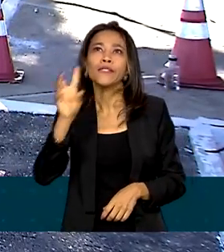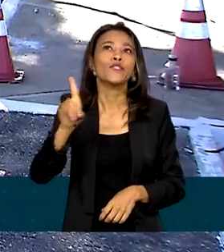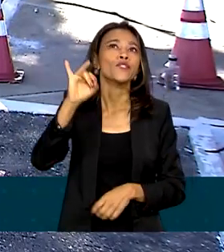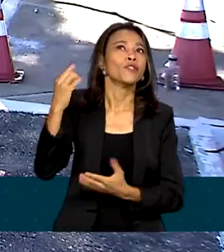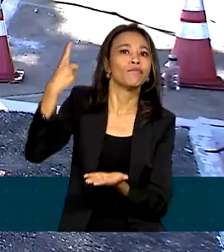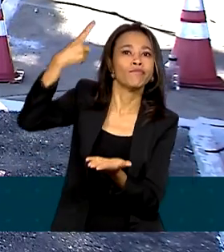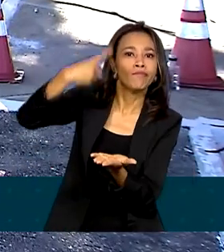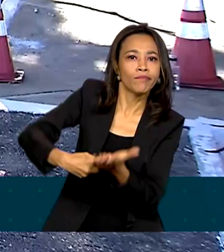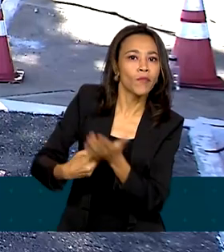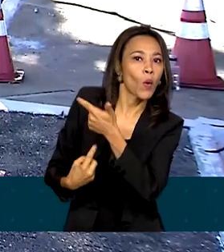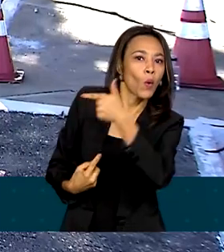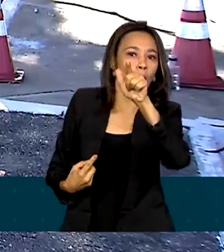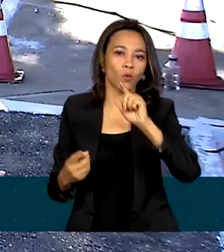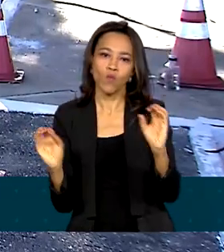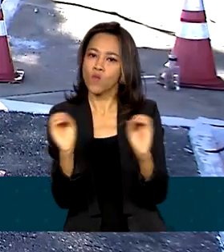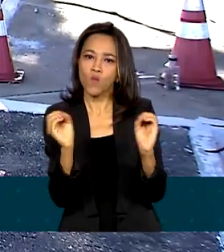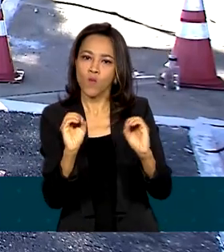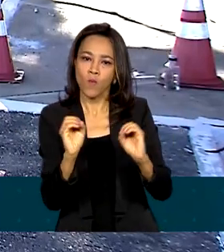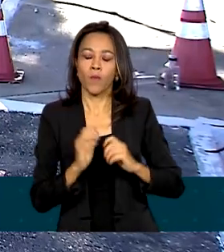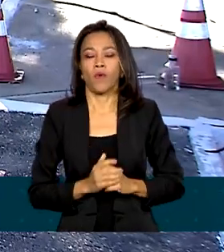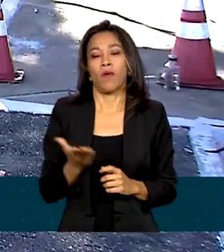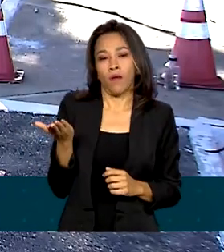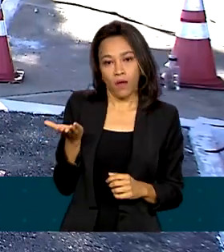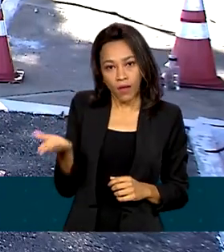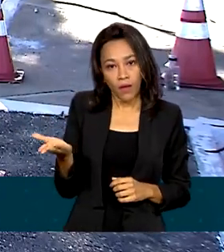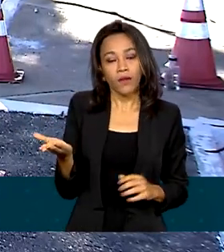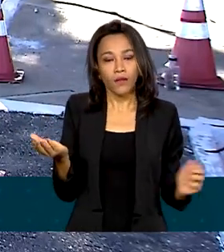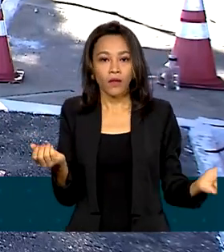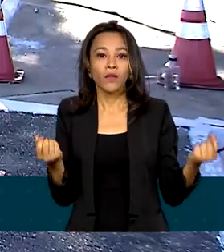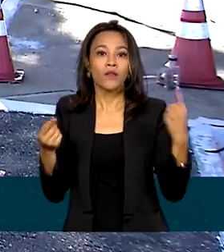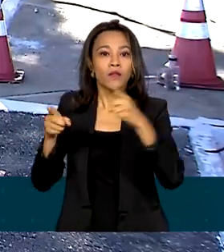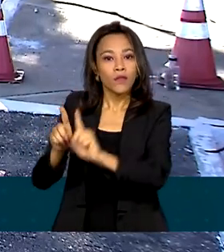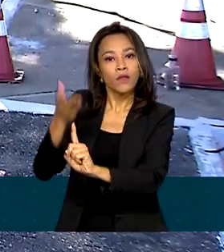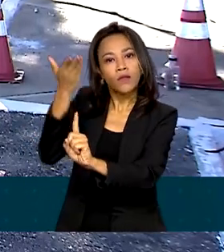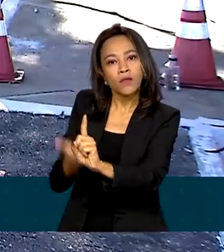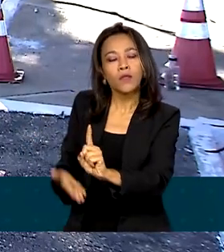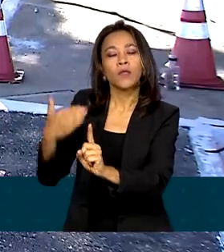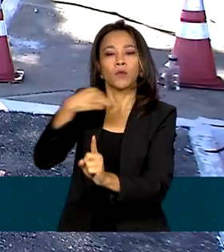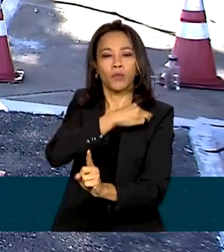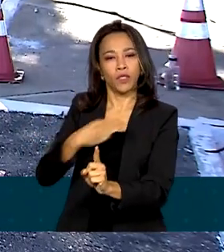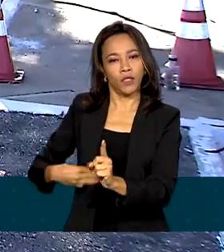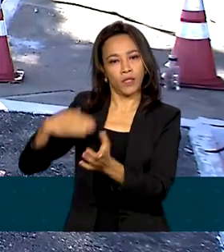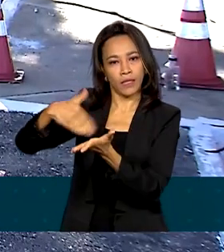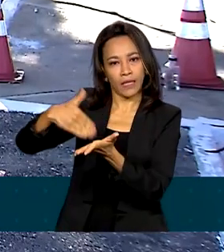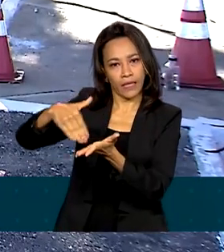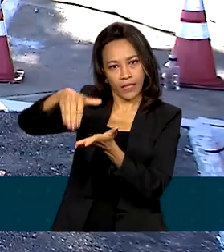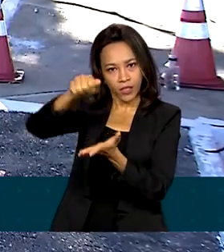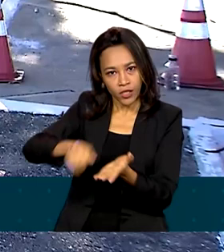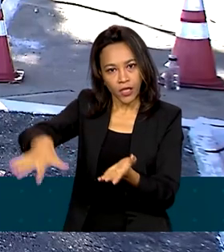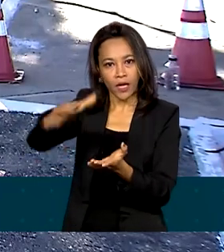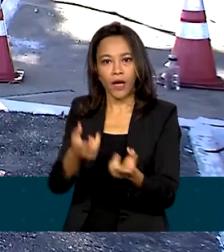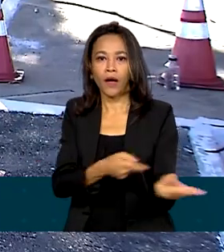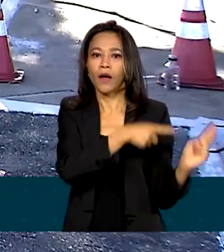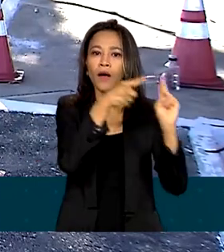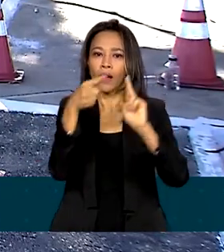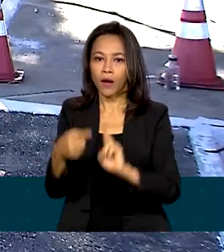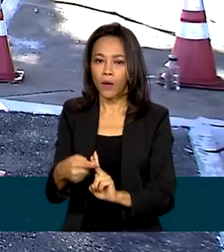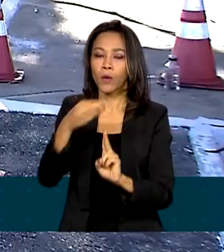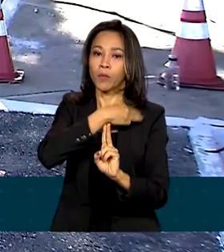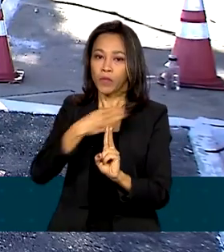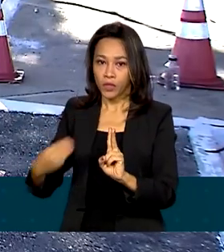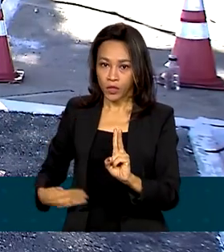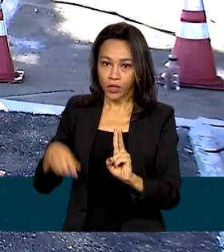definida. Nesta manhã, o presidente despacha com o ministro da Secretaria-Geral, Márcio Macedo, com o ministro das Relações